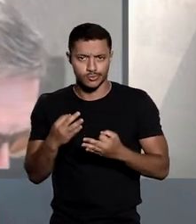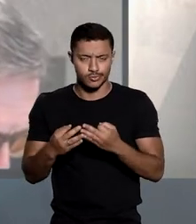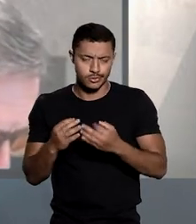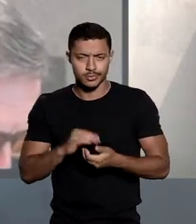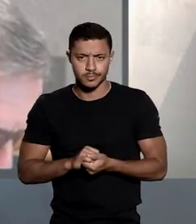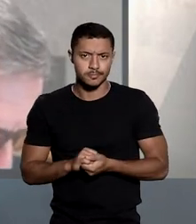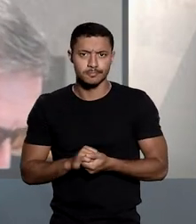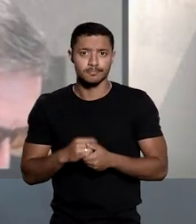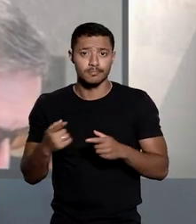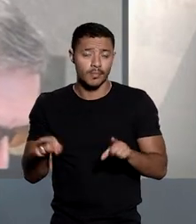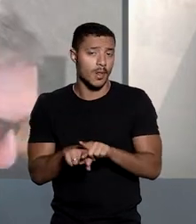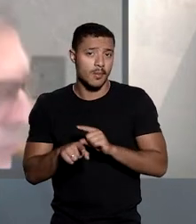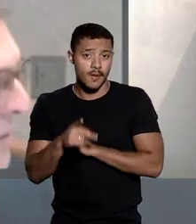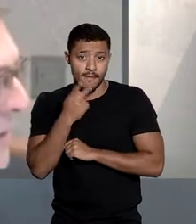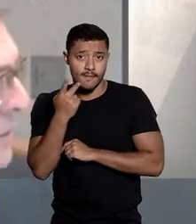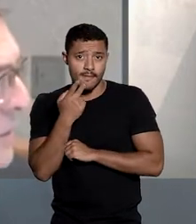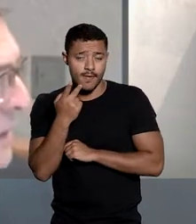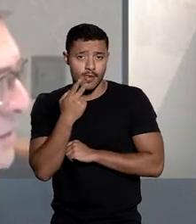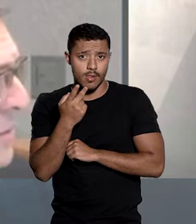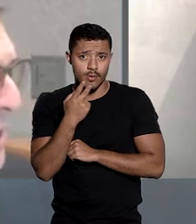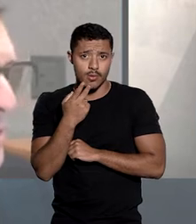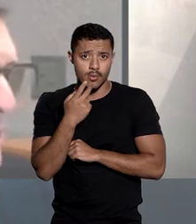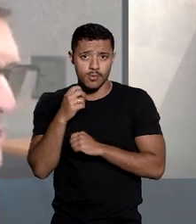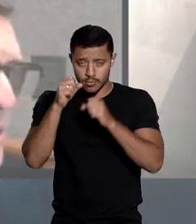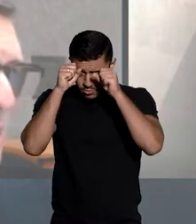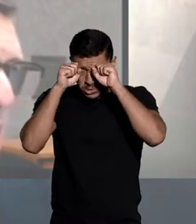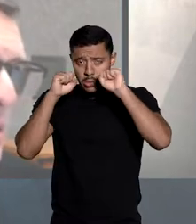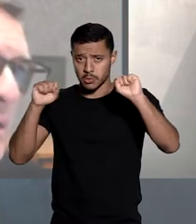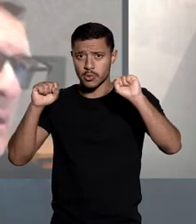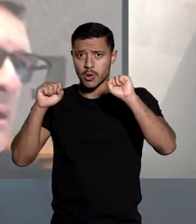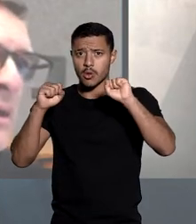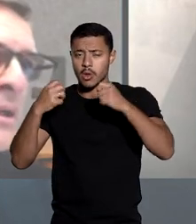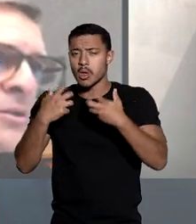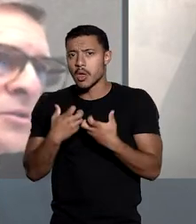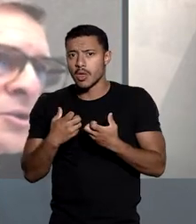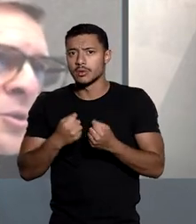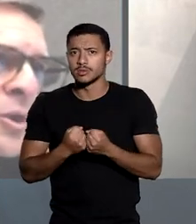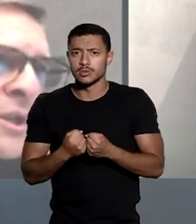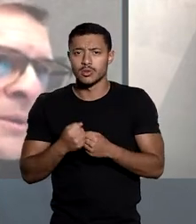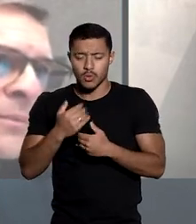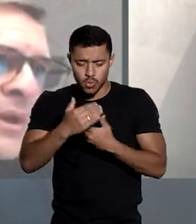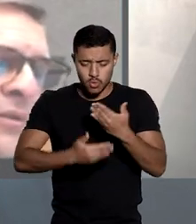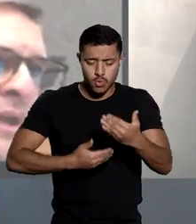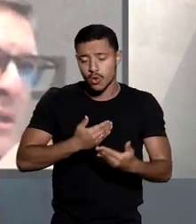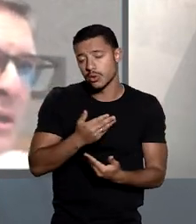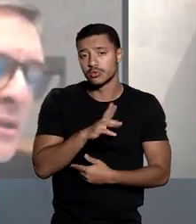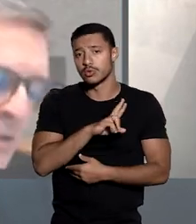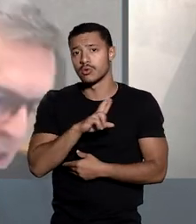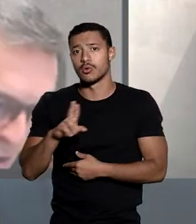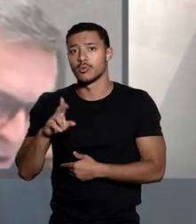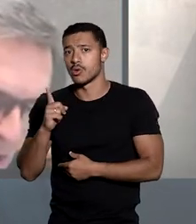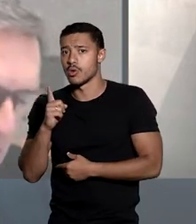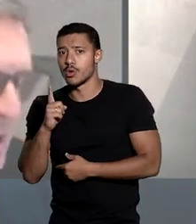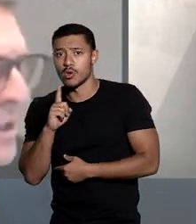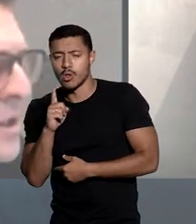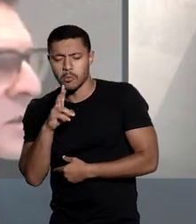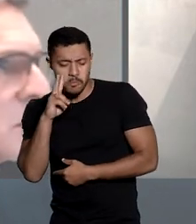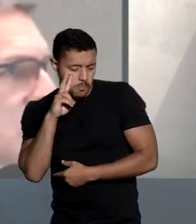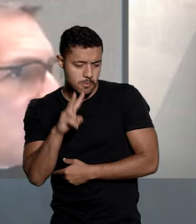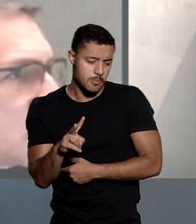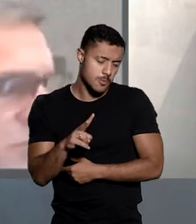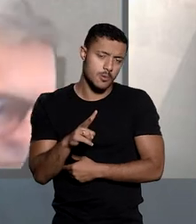Entretanto, ele citou precedentes do STJ que admitem a retificação do nome quando não se